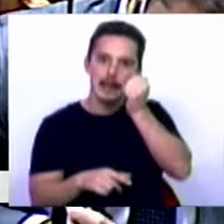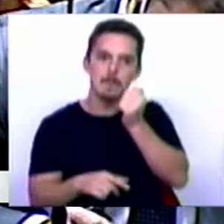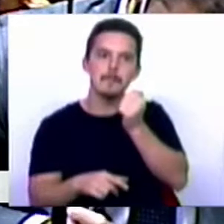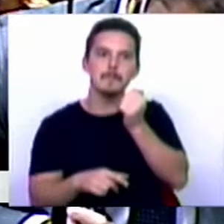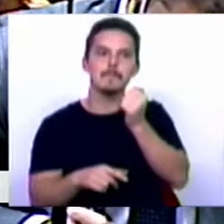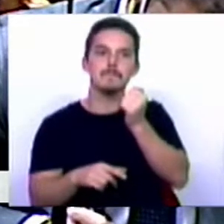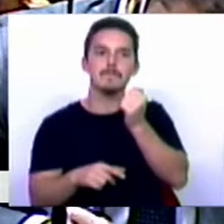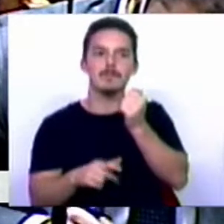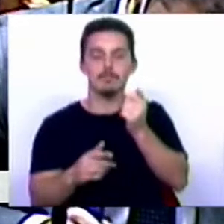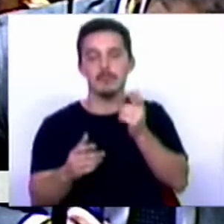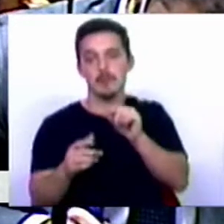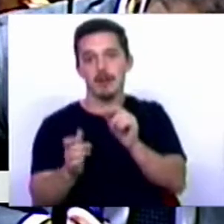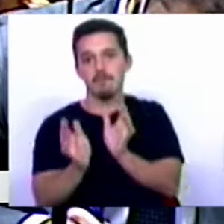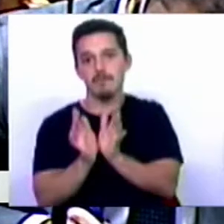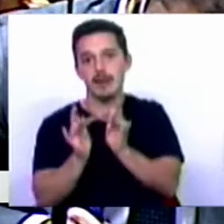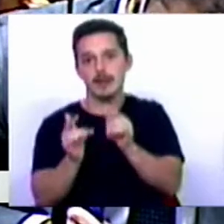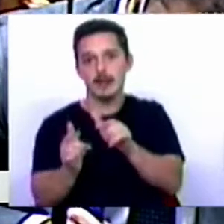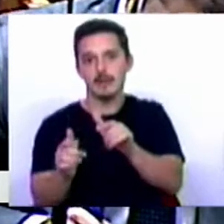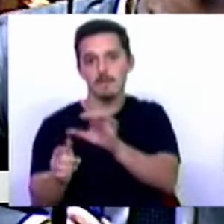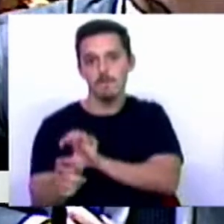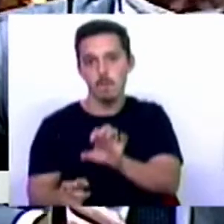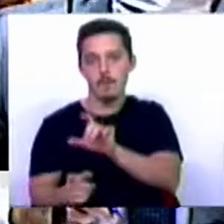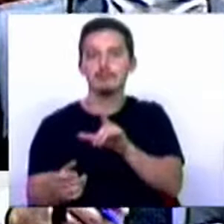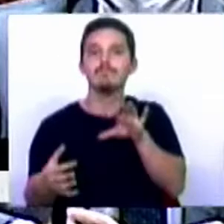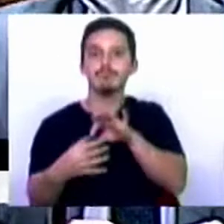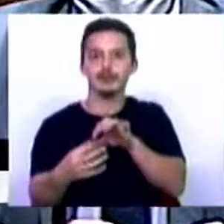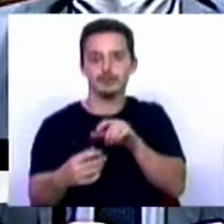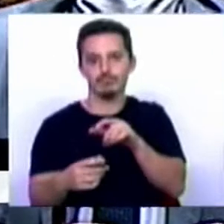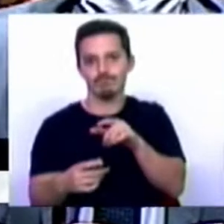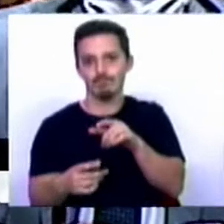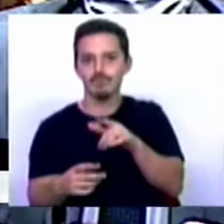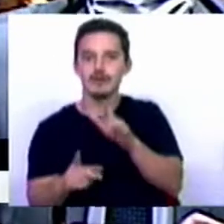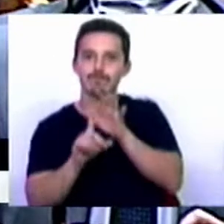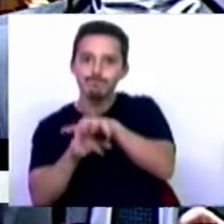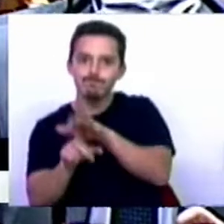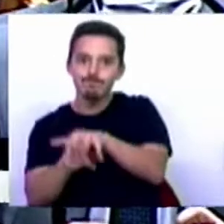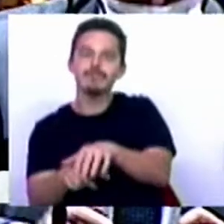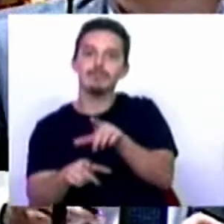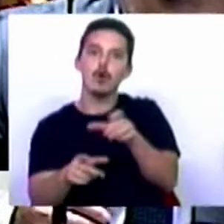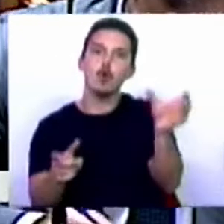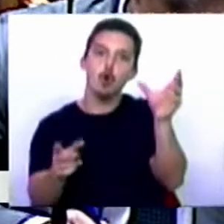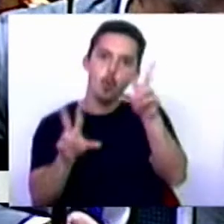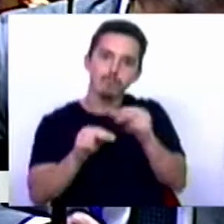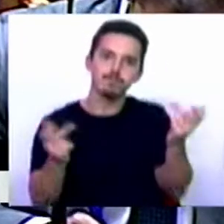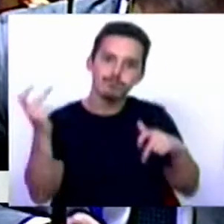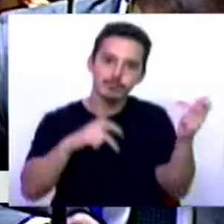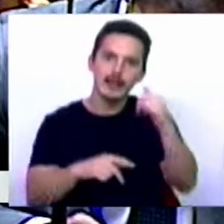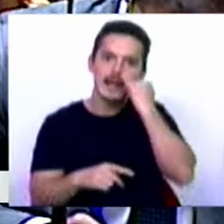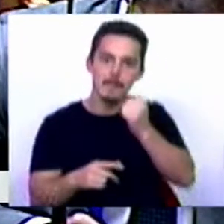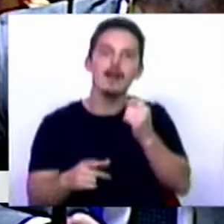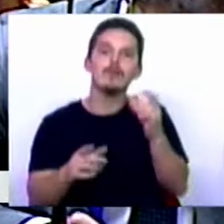também por via informática e que estão associados ao bullying e a novos fenómenos de criminalidade envolvendo